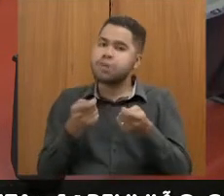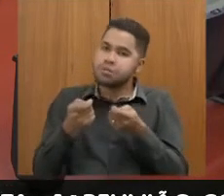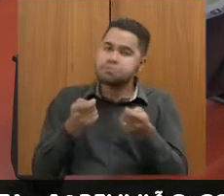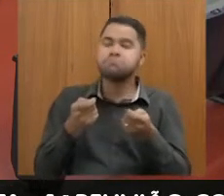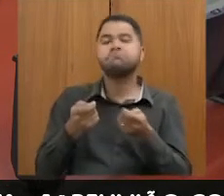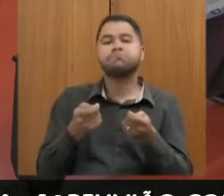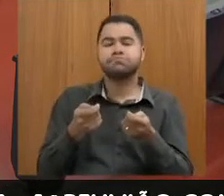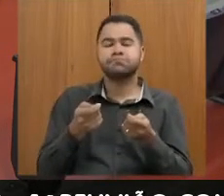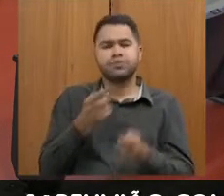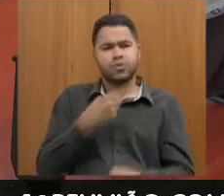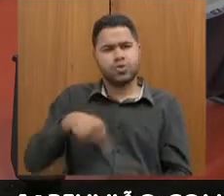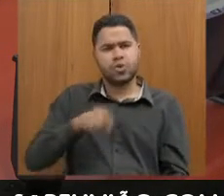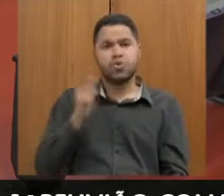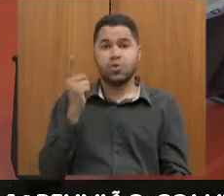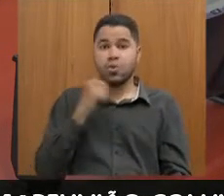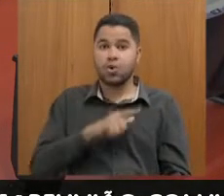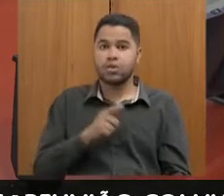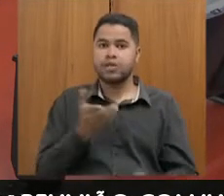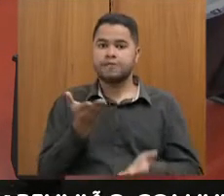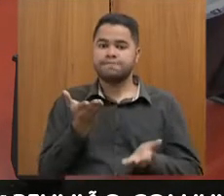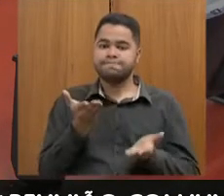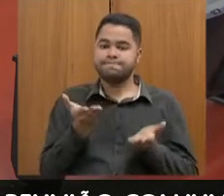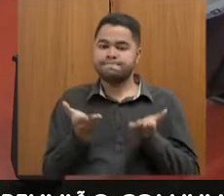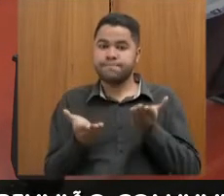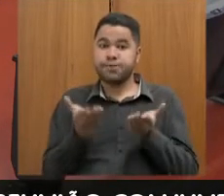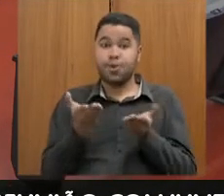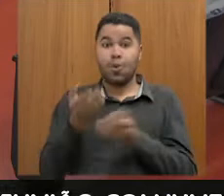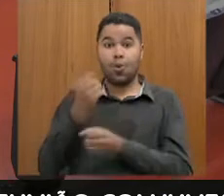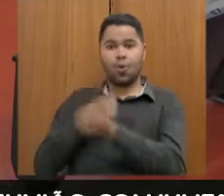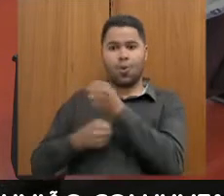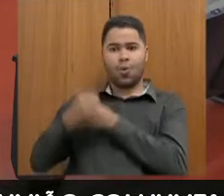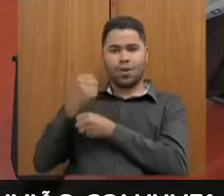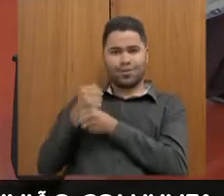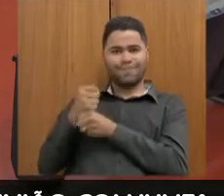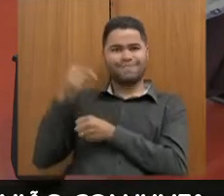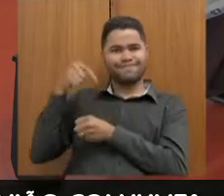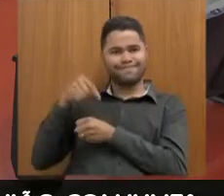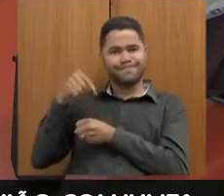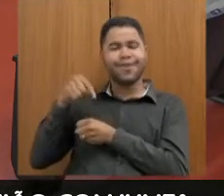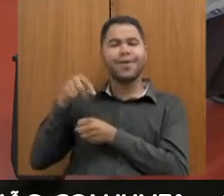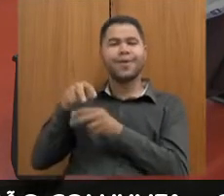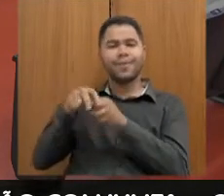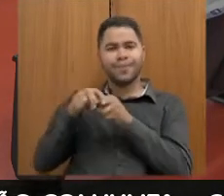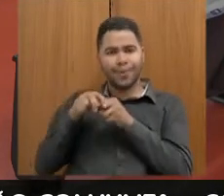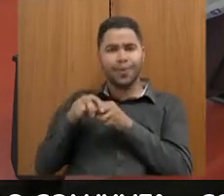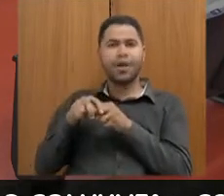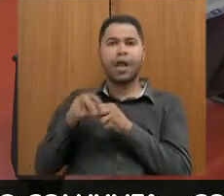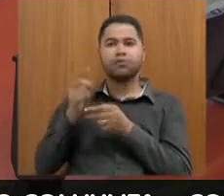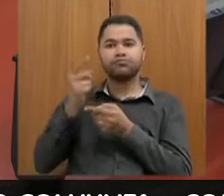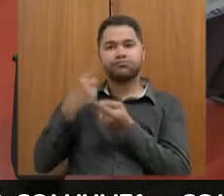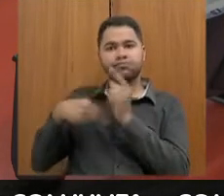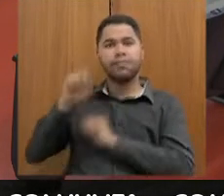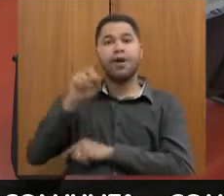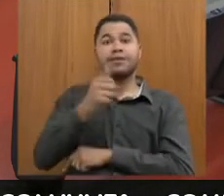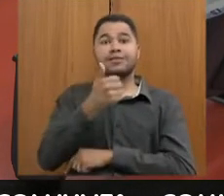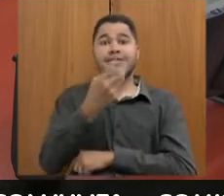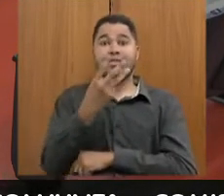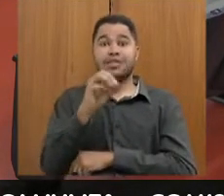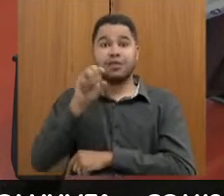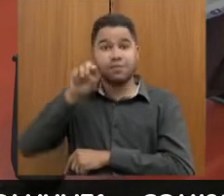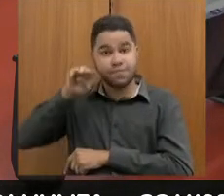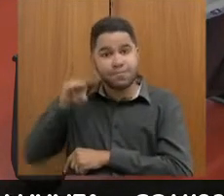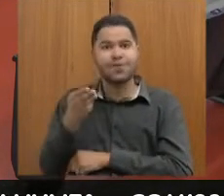Nós conseguimos esse equilíbrio o ano passado, através de um superávit de 130 milhões de reais,